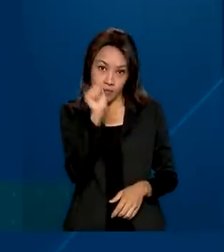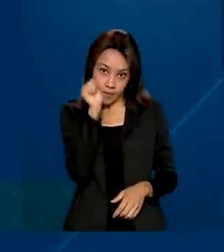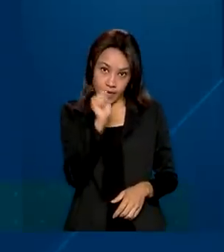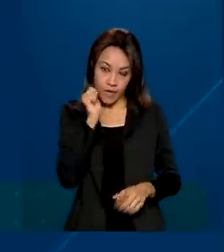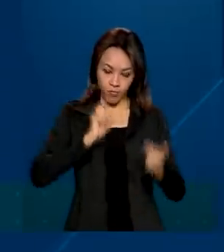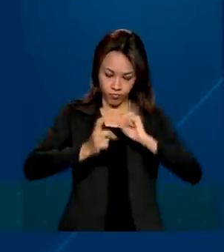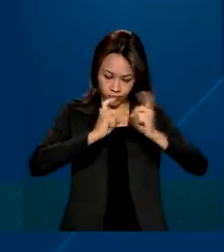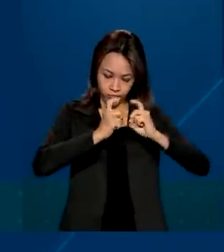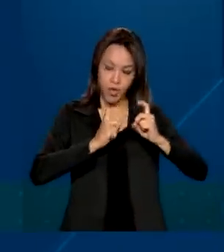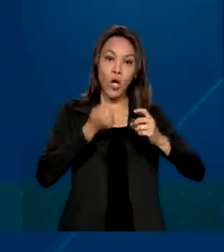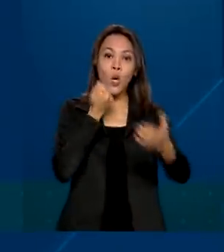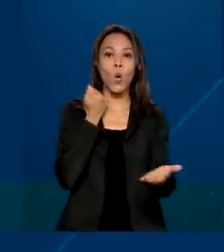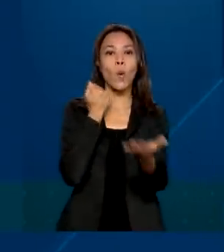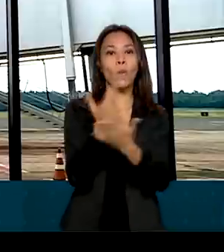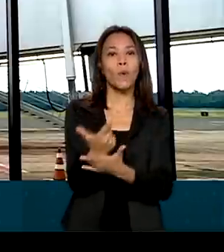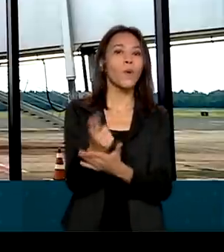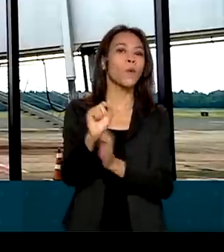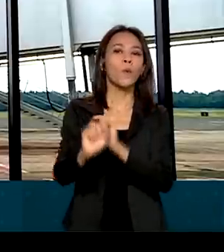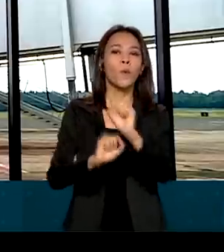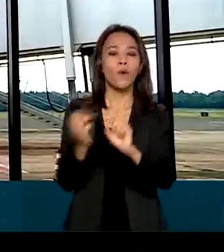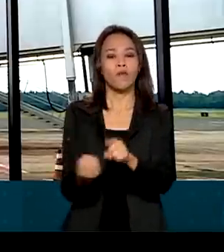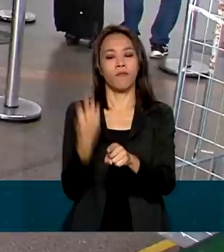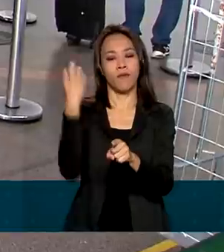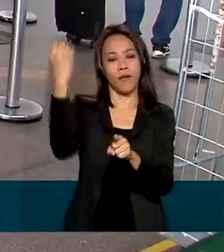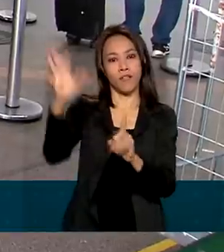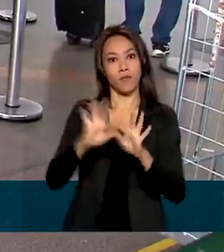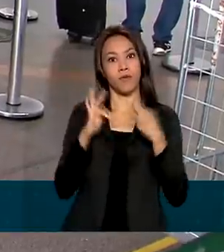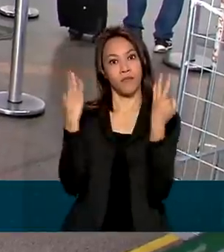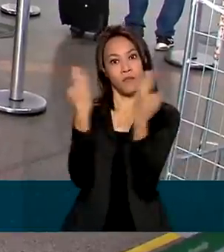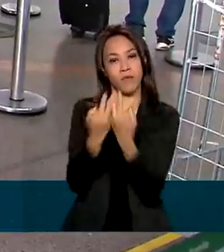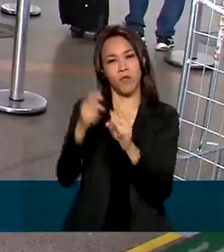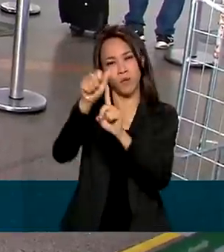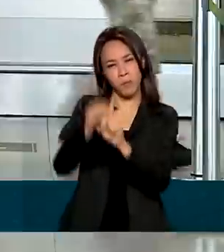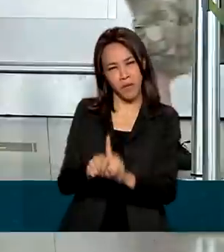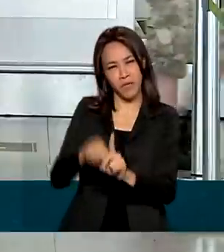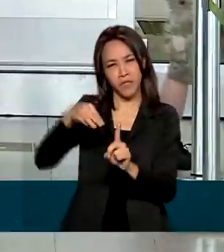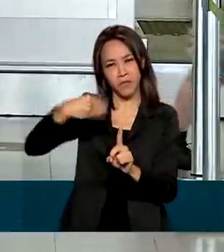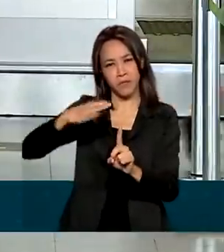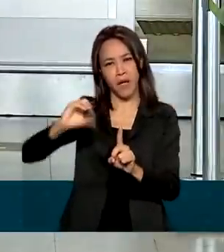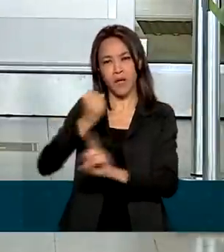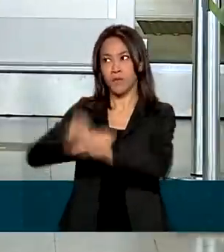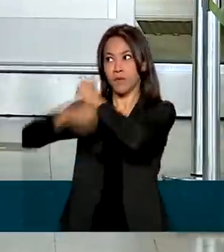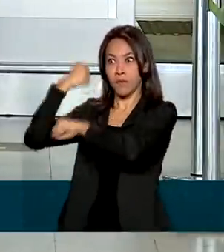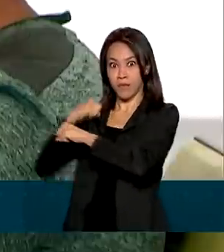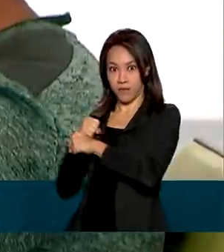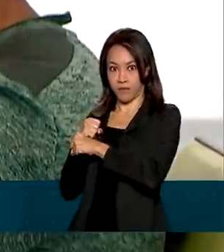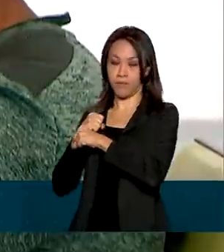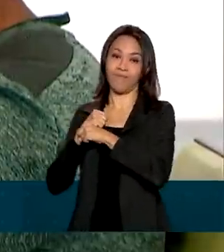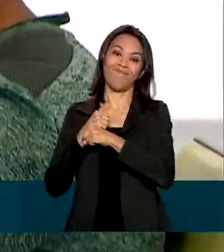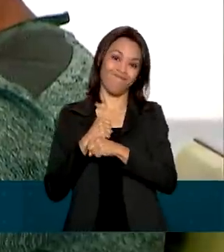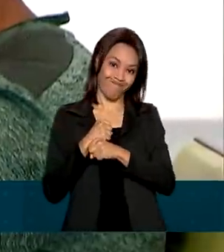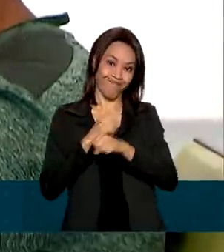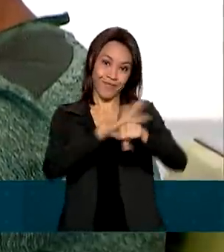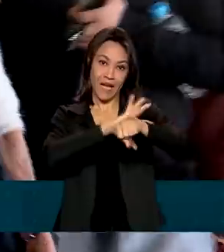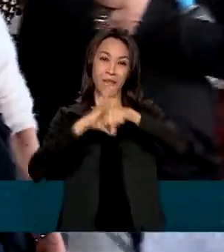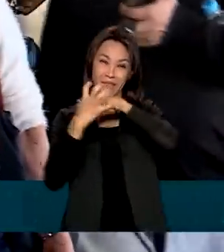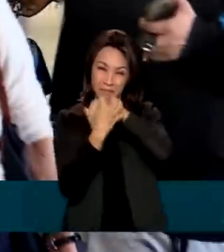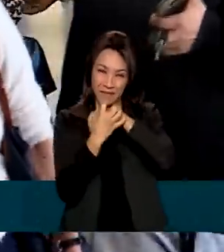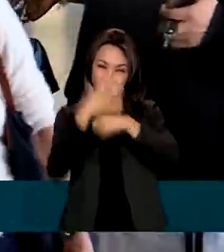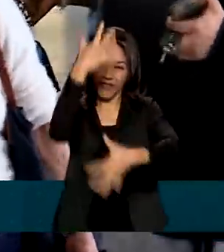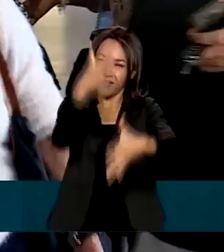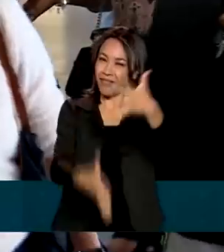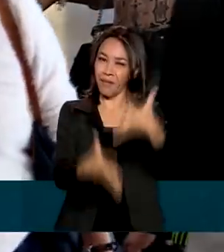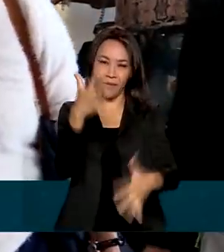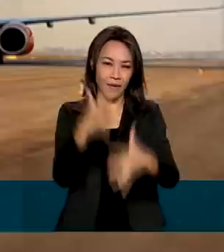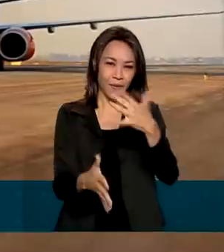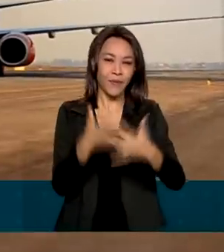comprou um pacote de viagem para a família em março do ano passado. A pandemia atrapalhou os planos de